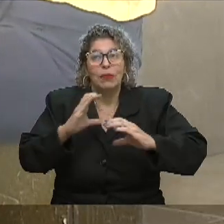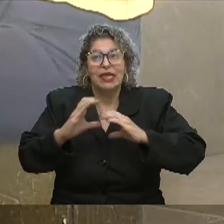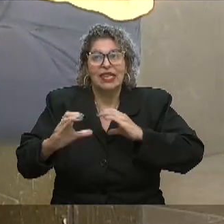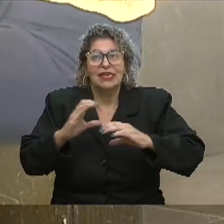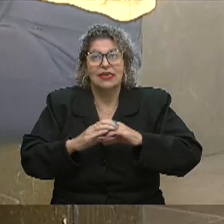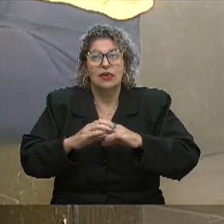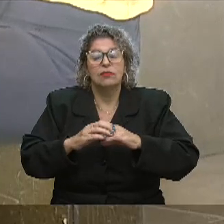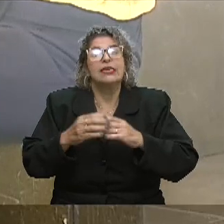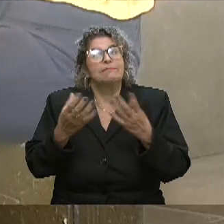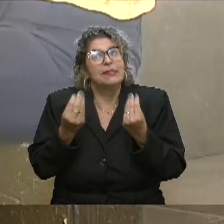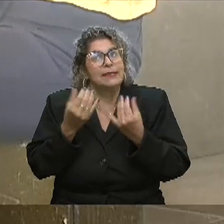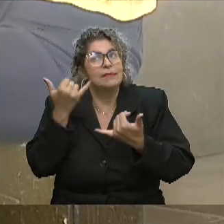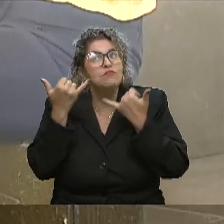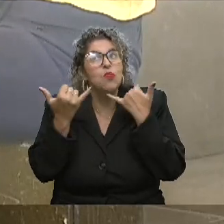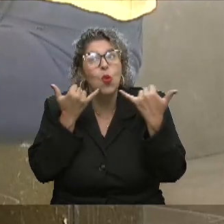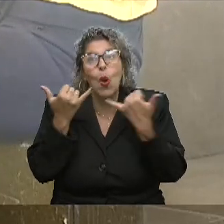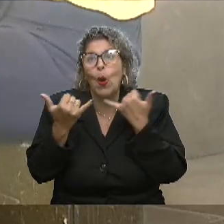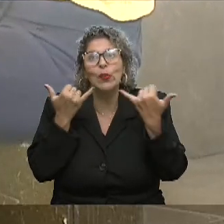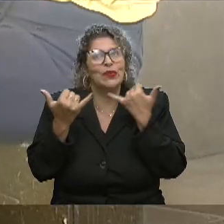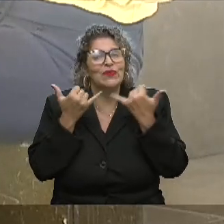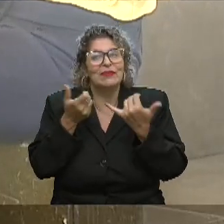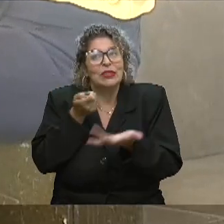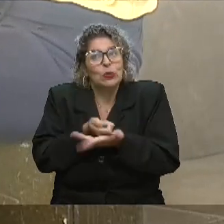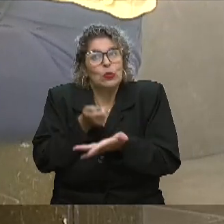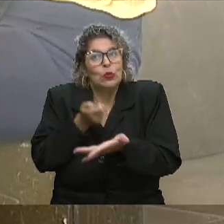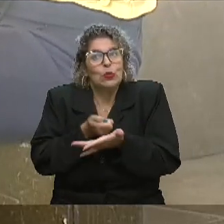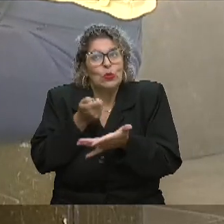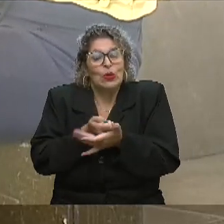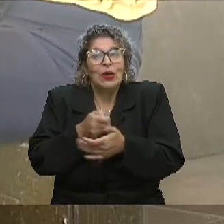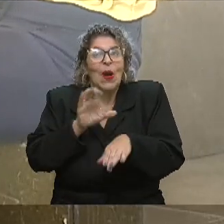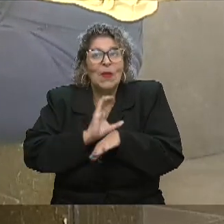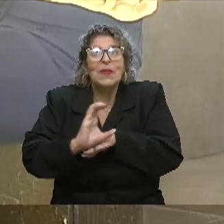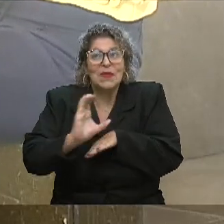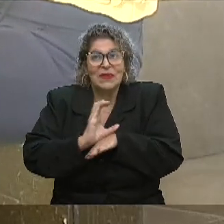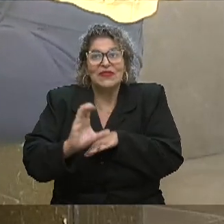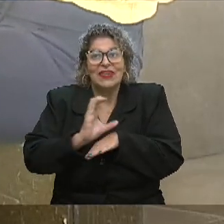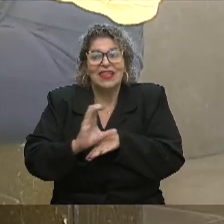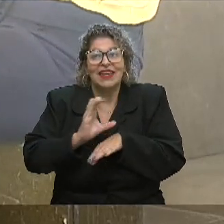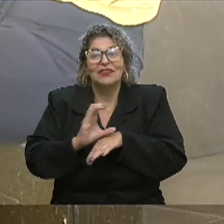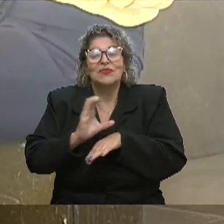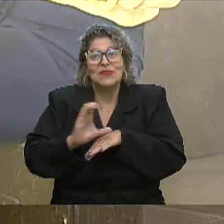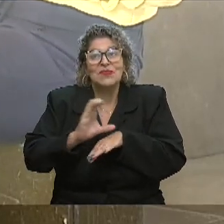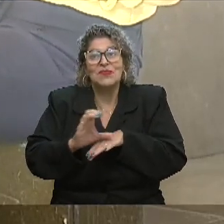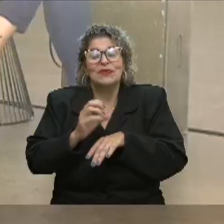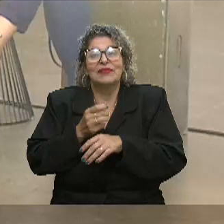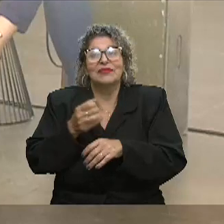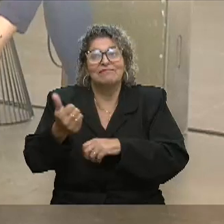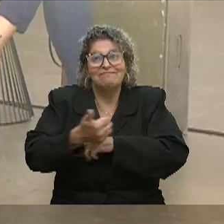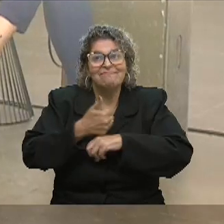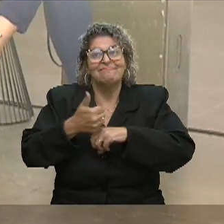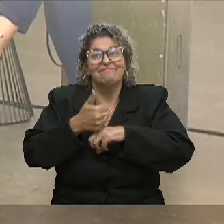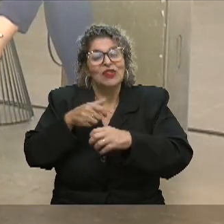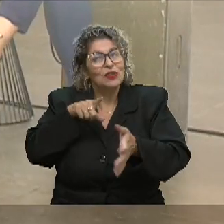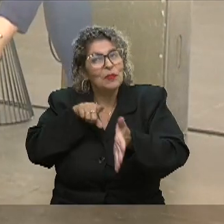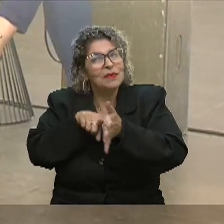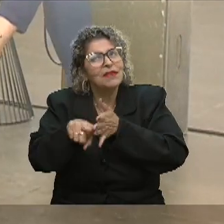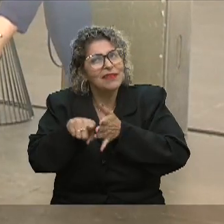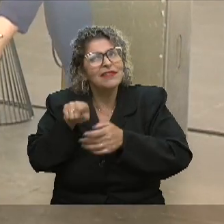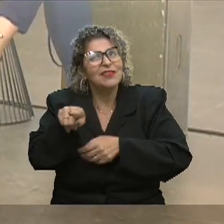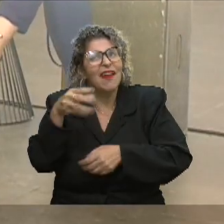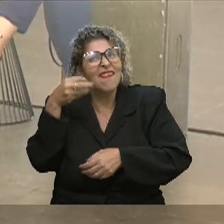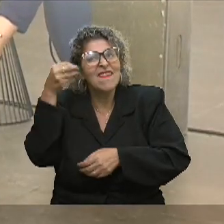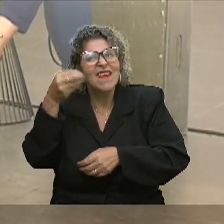manter informado, Tanise. A gente tem essa obrigação como profissionais da área. Então, começo te perguntando. Estou a mais